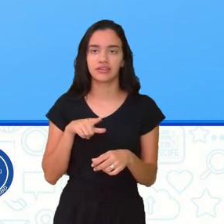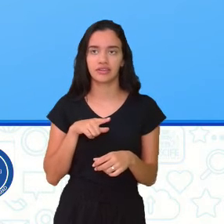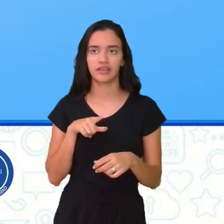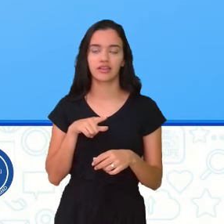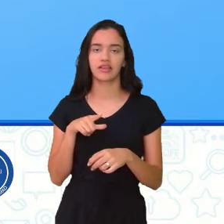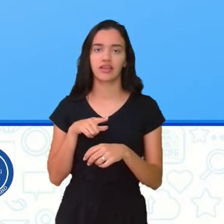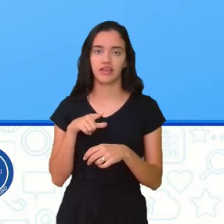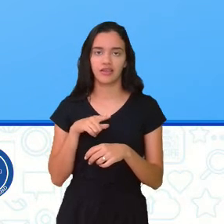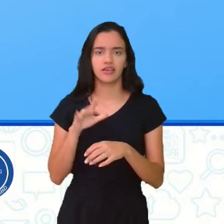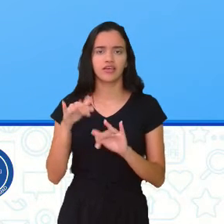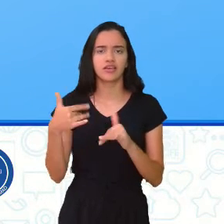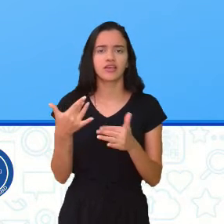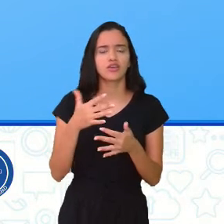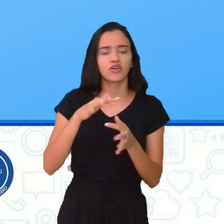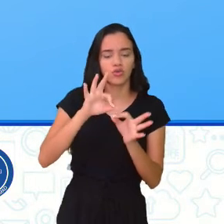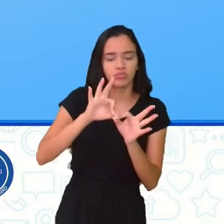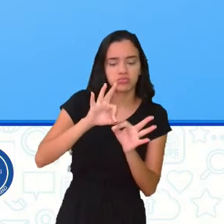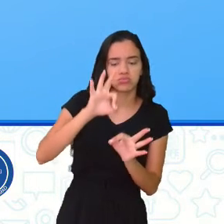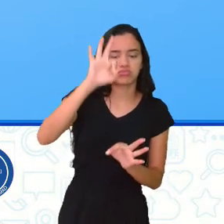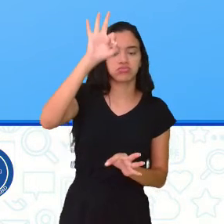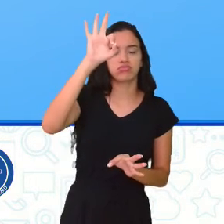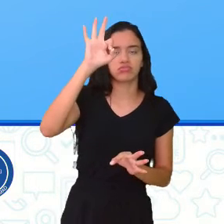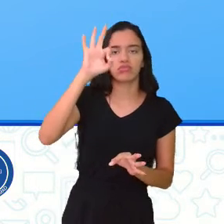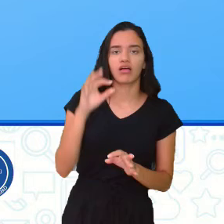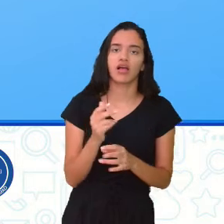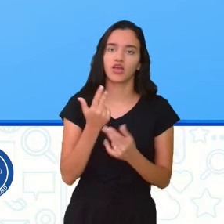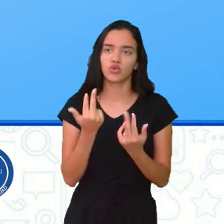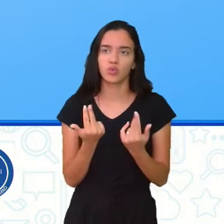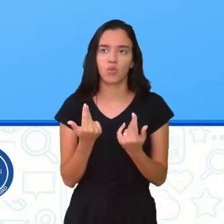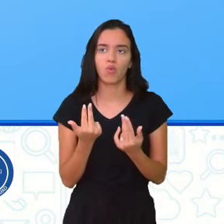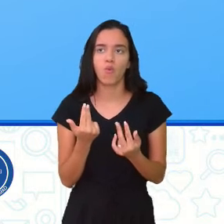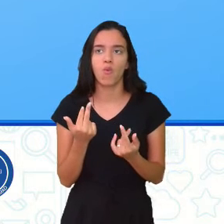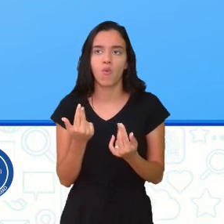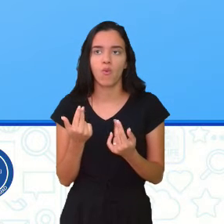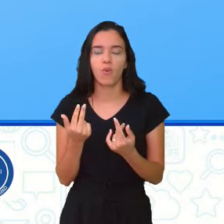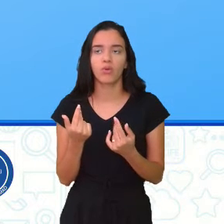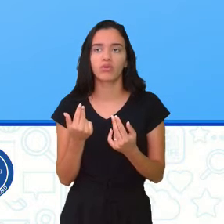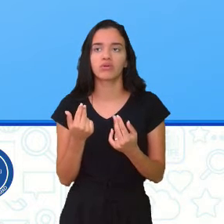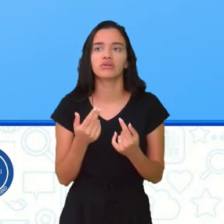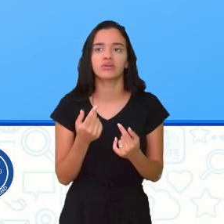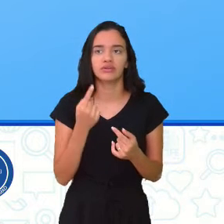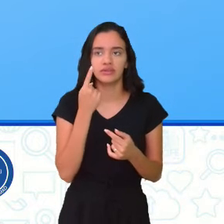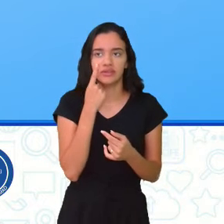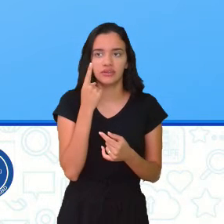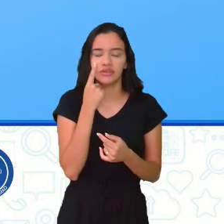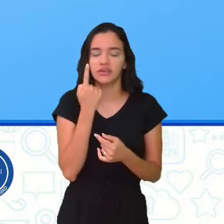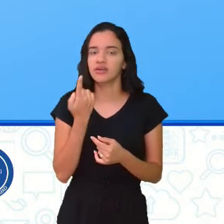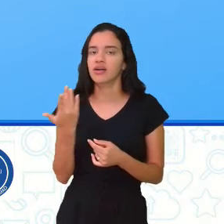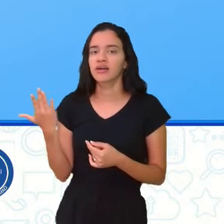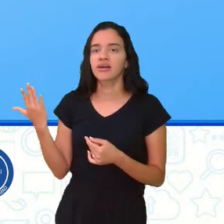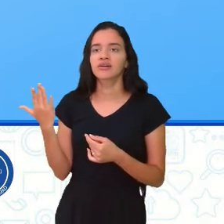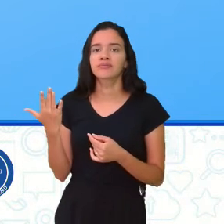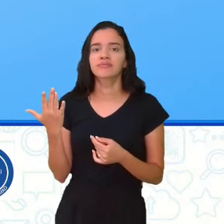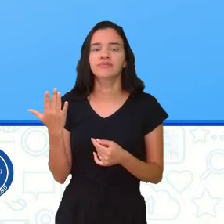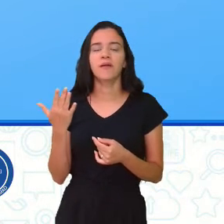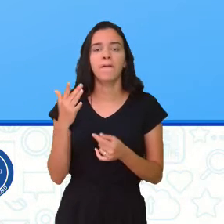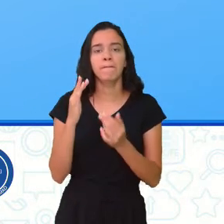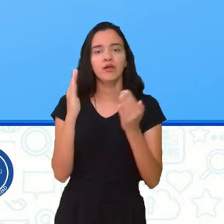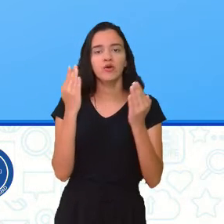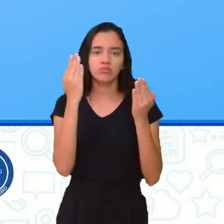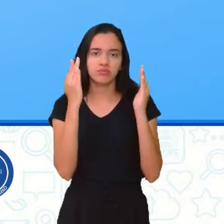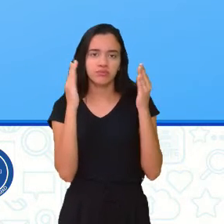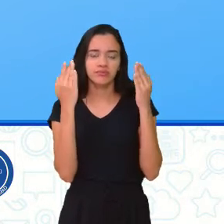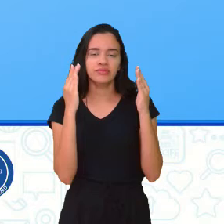no meio, mas eu também tenho a simetria do espelho d'água desta maneira. Então, a